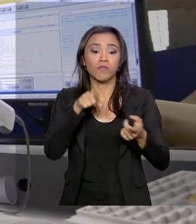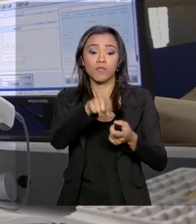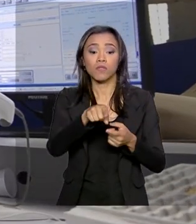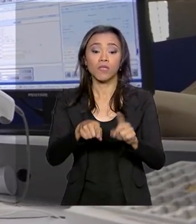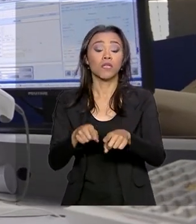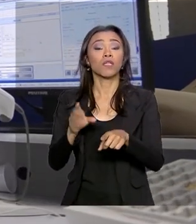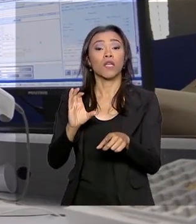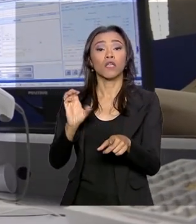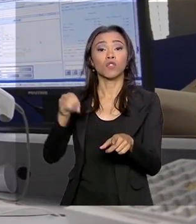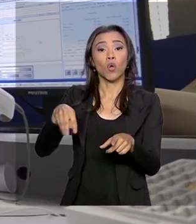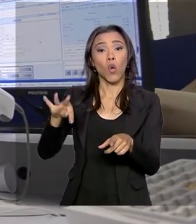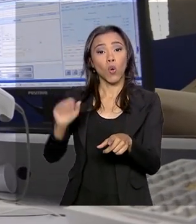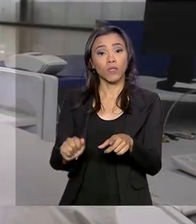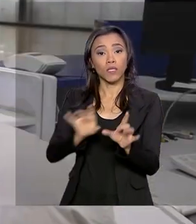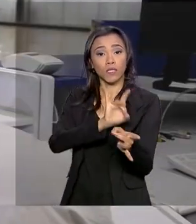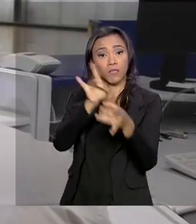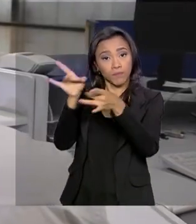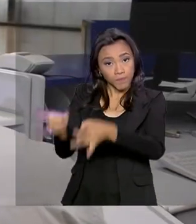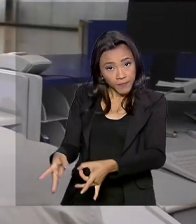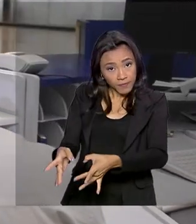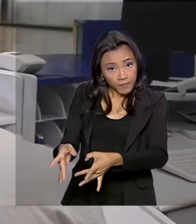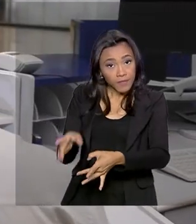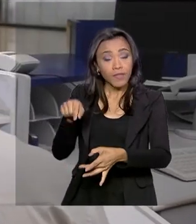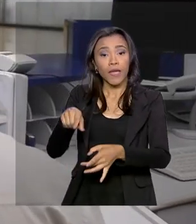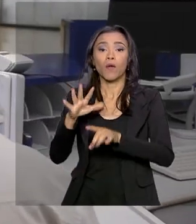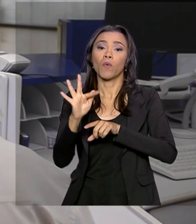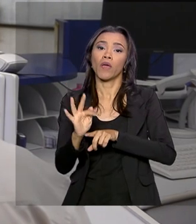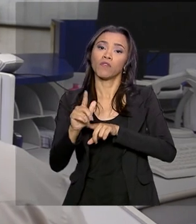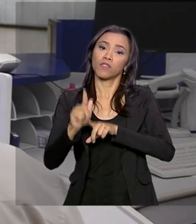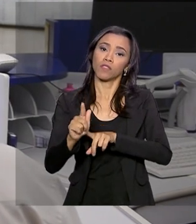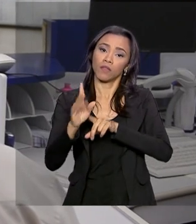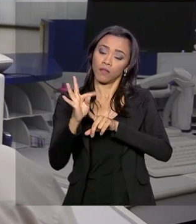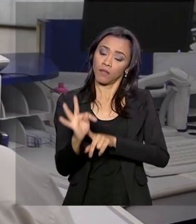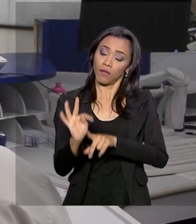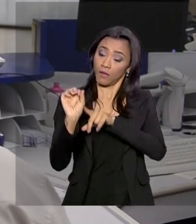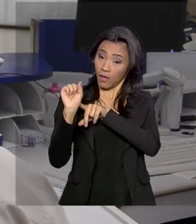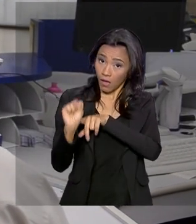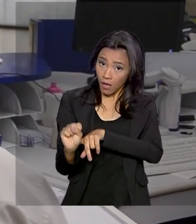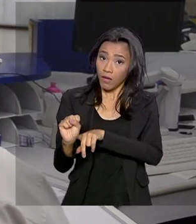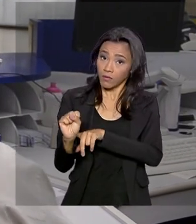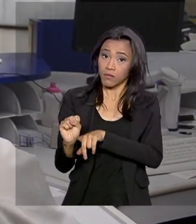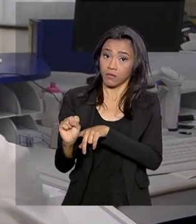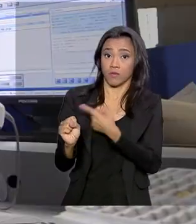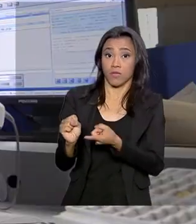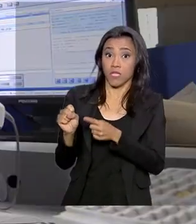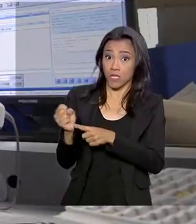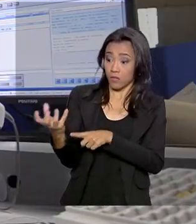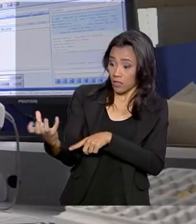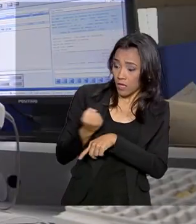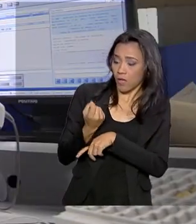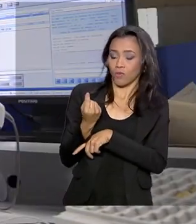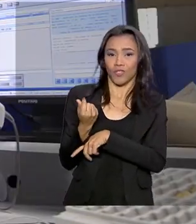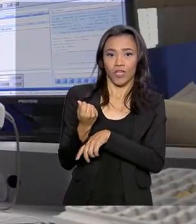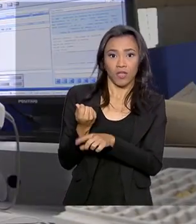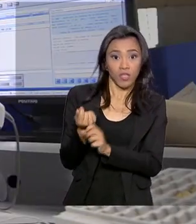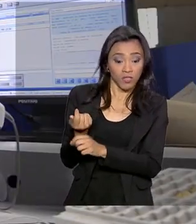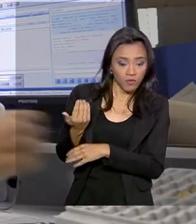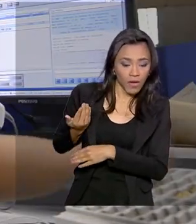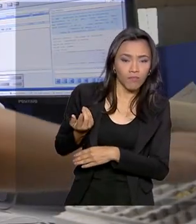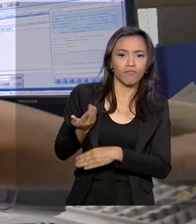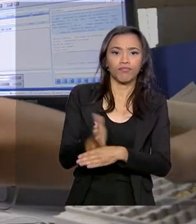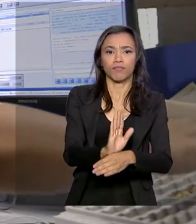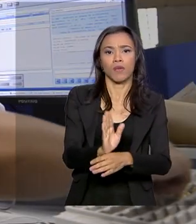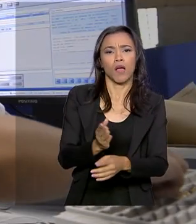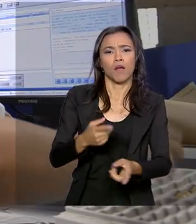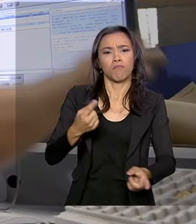contas ativas e inativas do Fundo de Garantia do Tempo de Serviço, FGTS, que devem aumentar o consumo